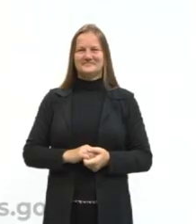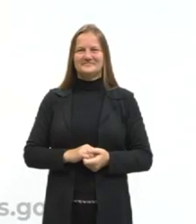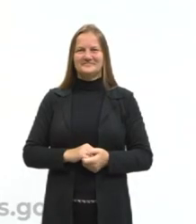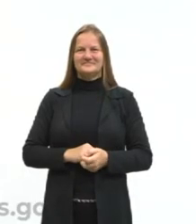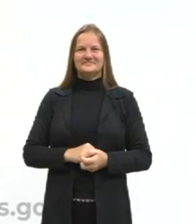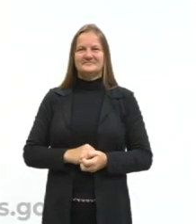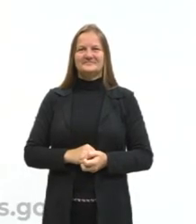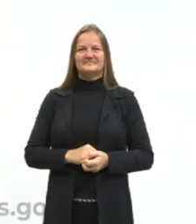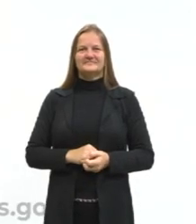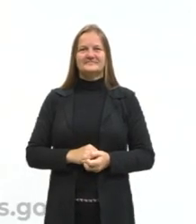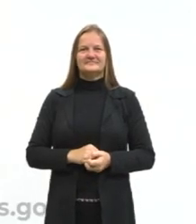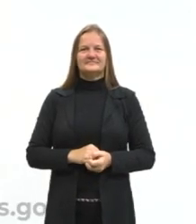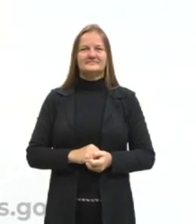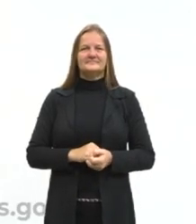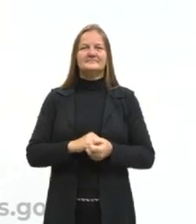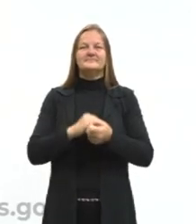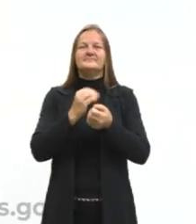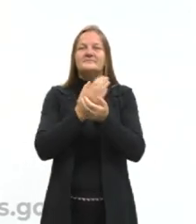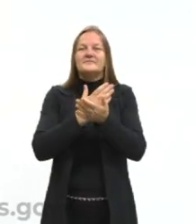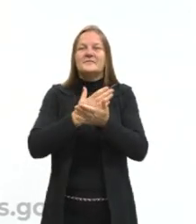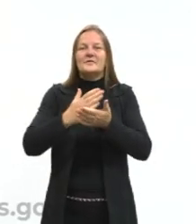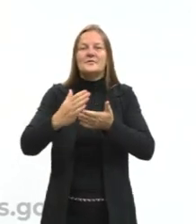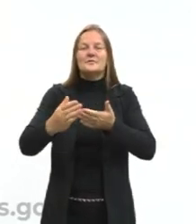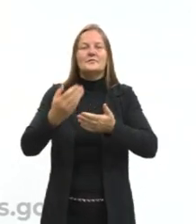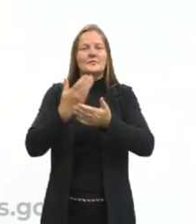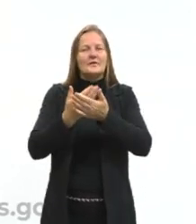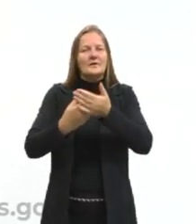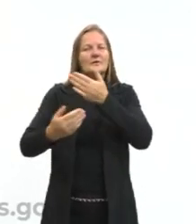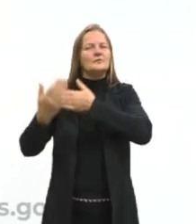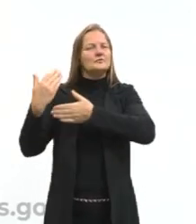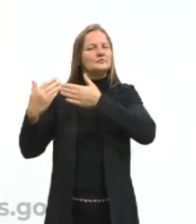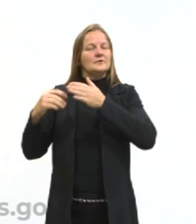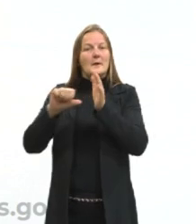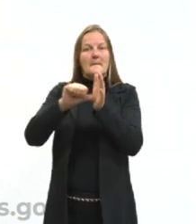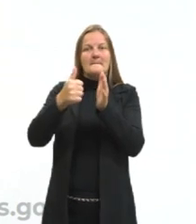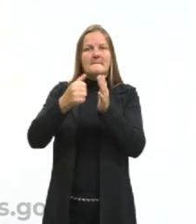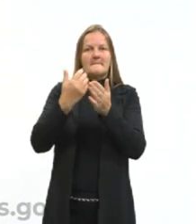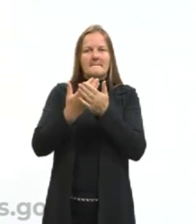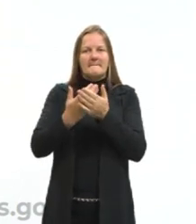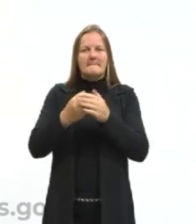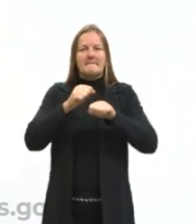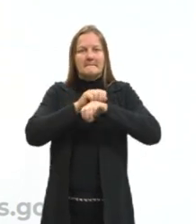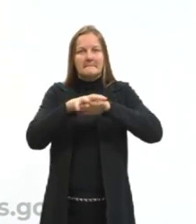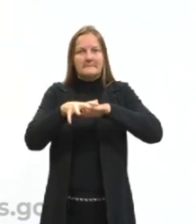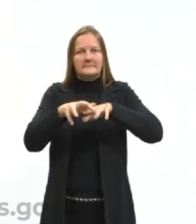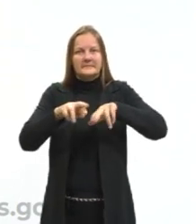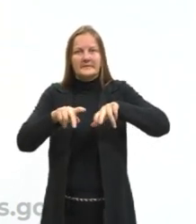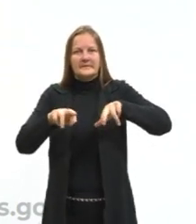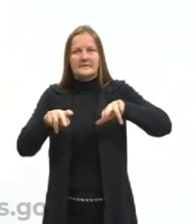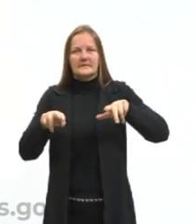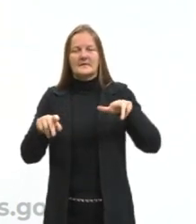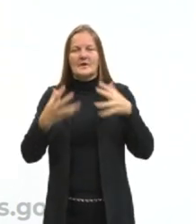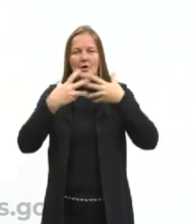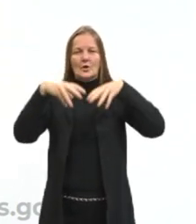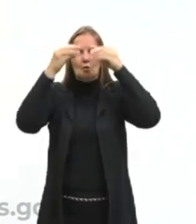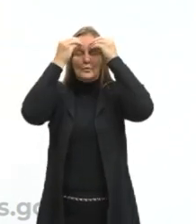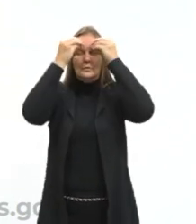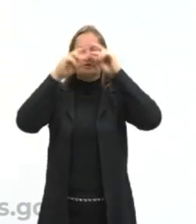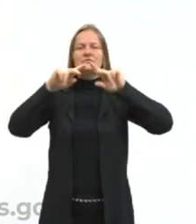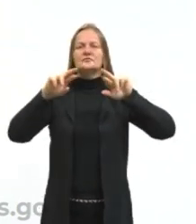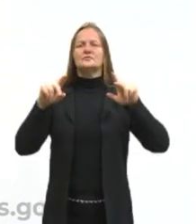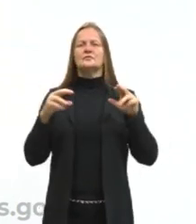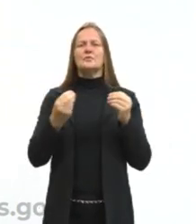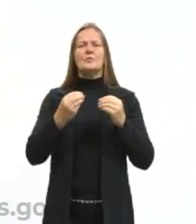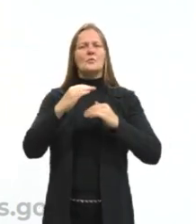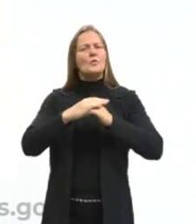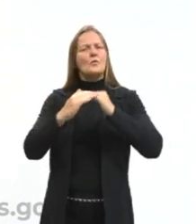A gente começou a aula anterior, a nossa primeira aula de figuras de linguagem, falando sobre as figuras de